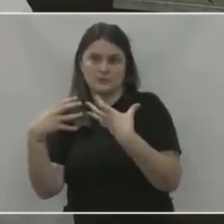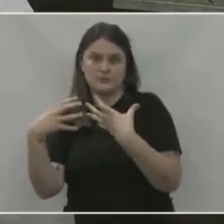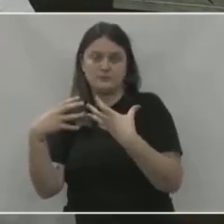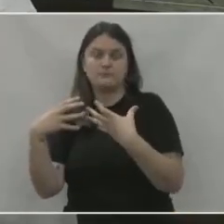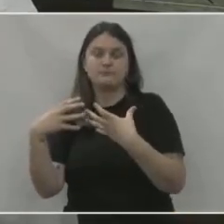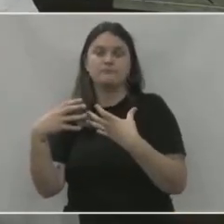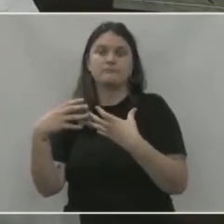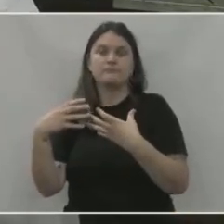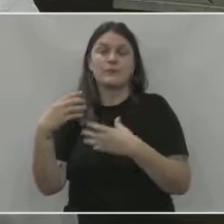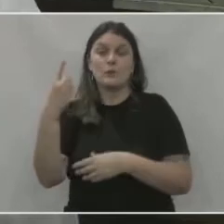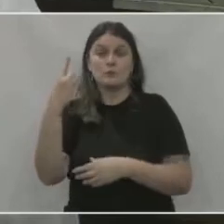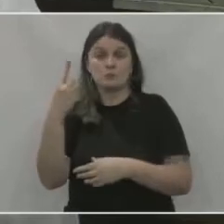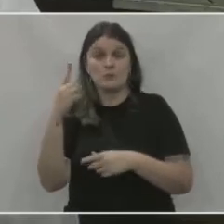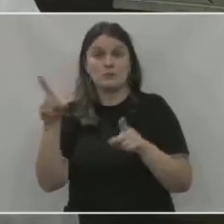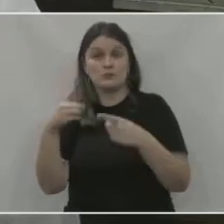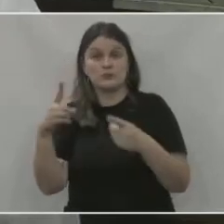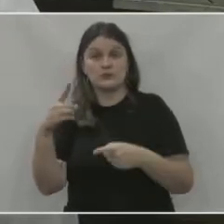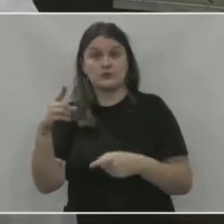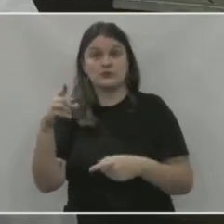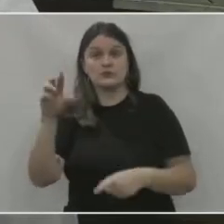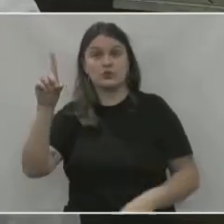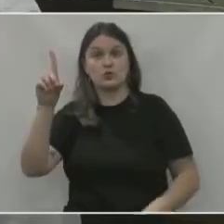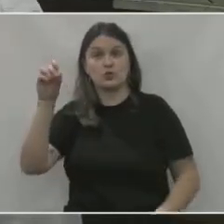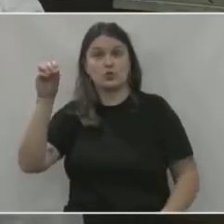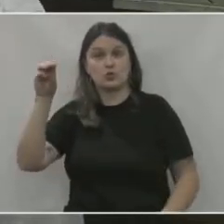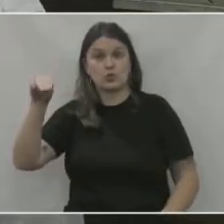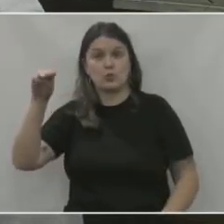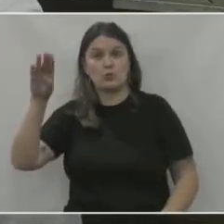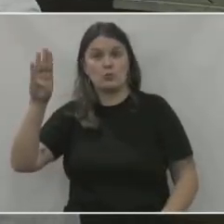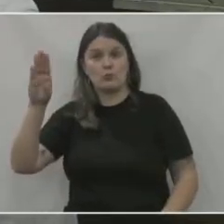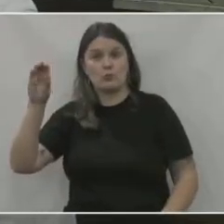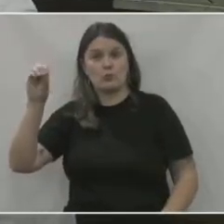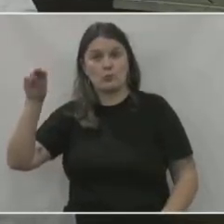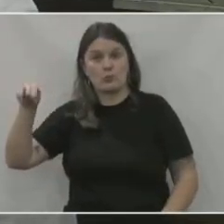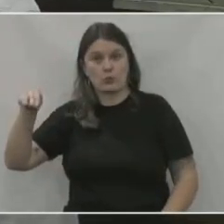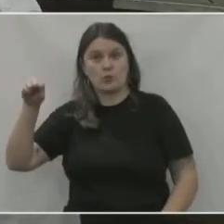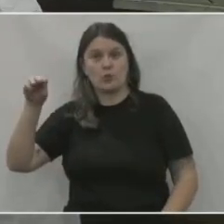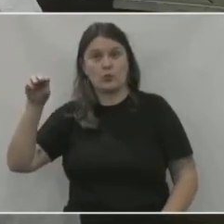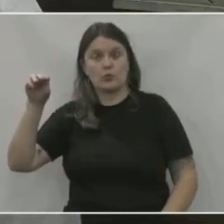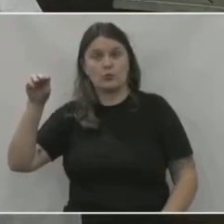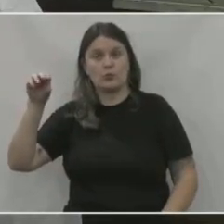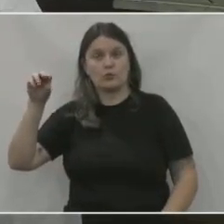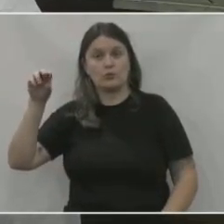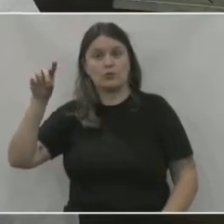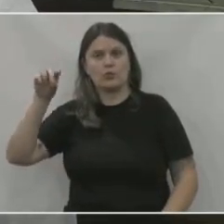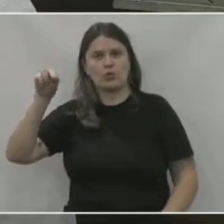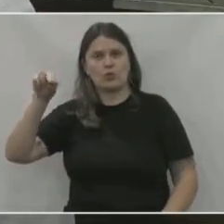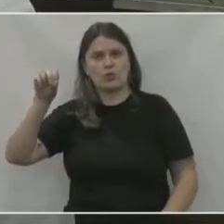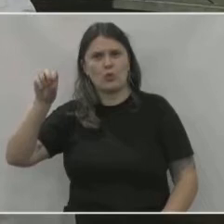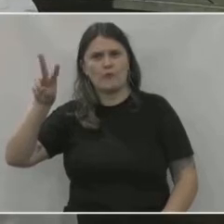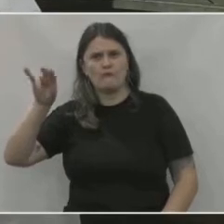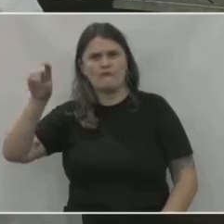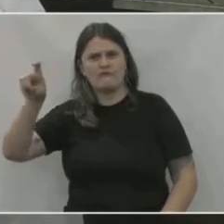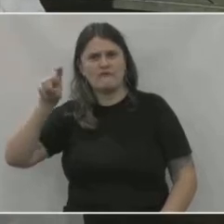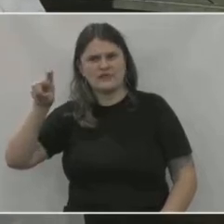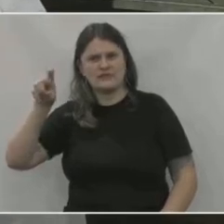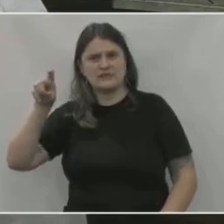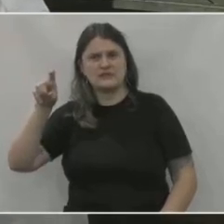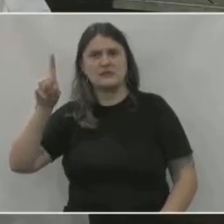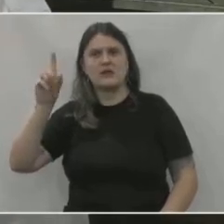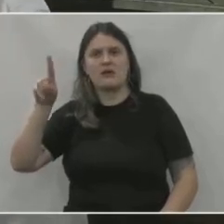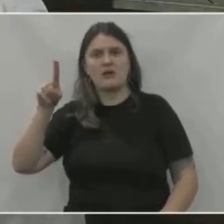Inclusive uma por Dom Bonovics, que é o abade do mosteiro lá de Campo do